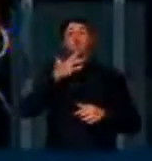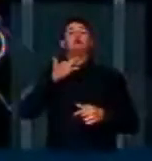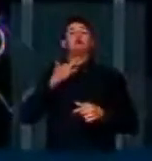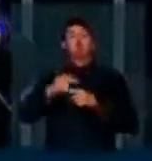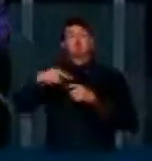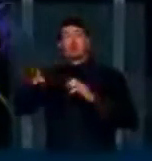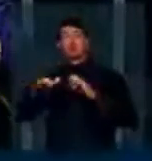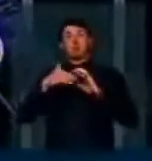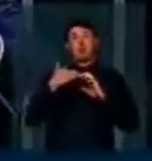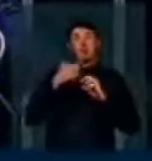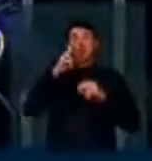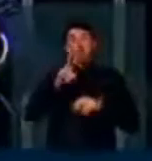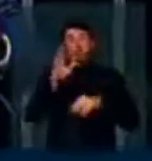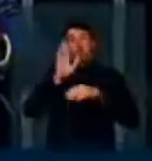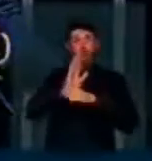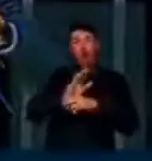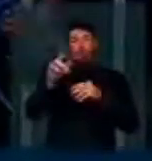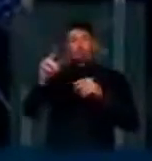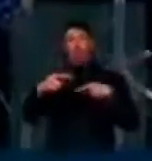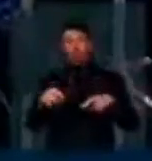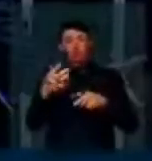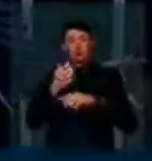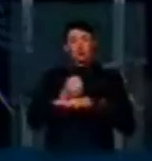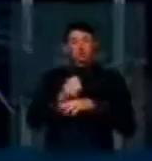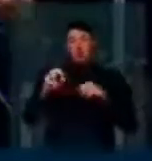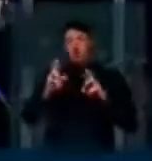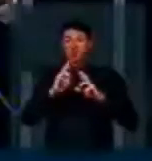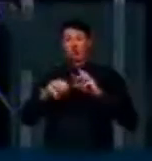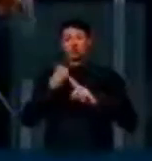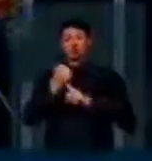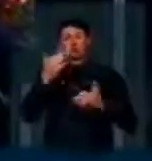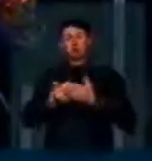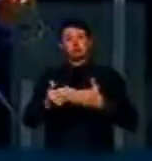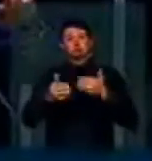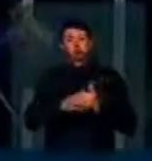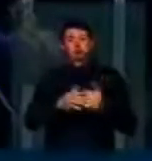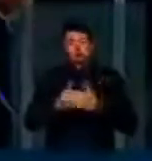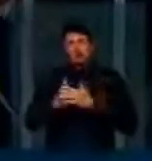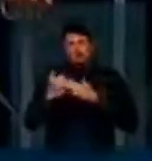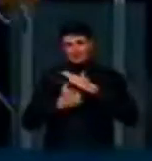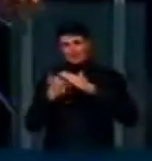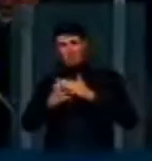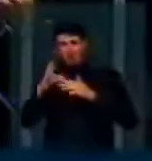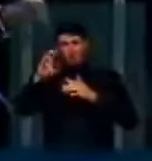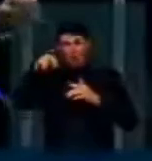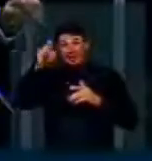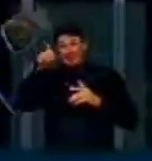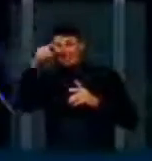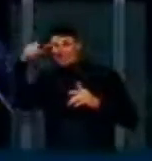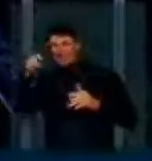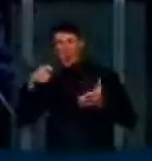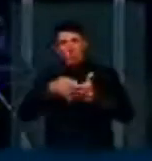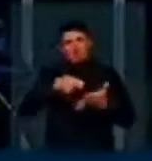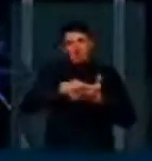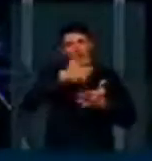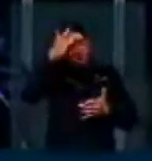e receber e-mail, para assistir vídeo, para baixar música ou para usar para as redes sociais. Não podem os provedores de conexão querer impor ao